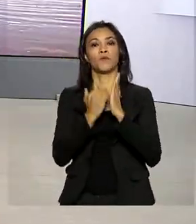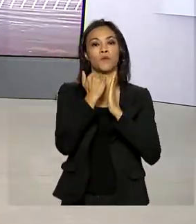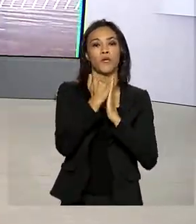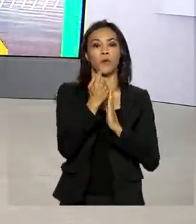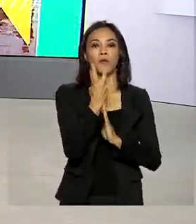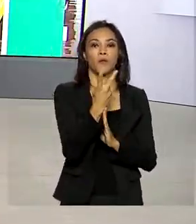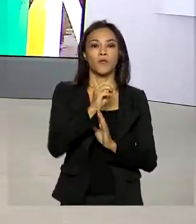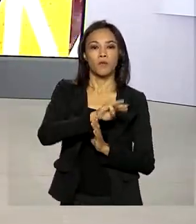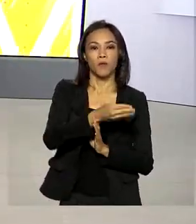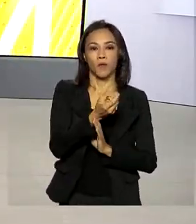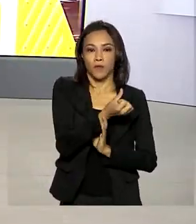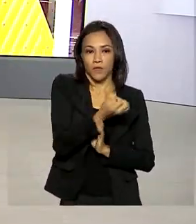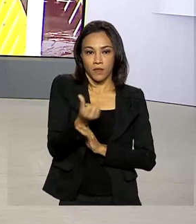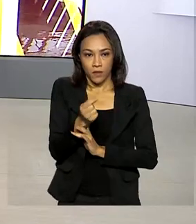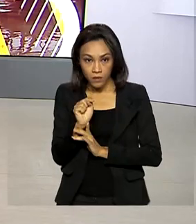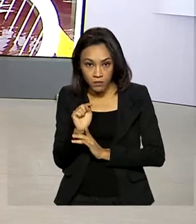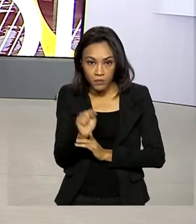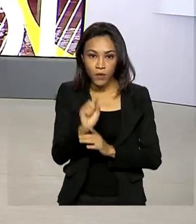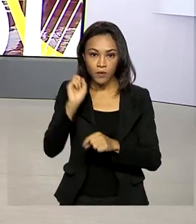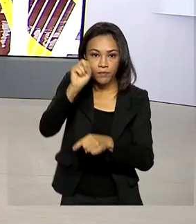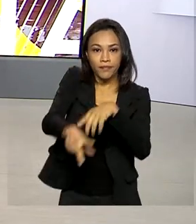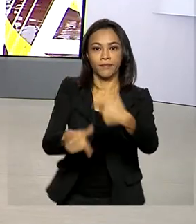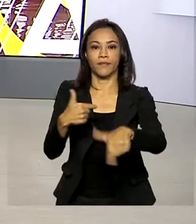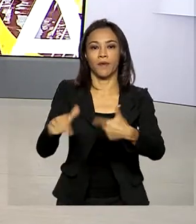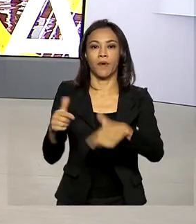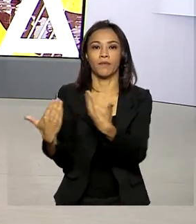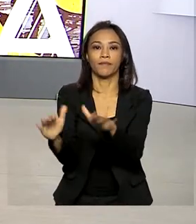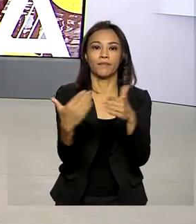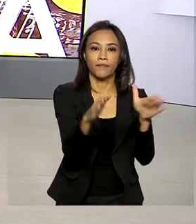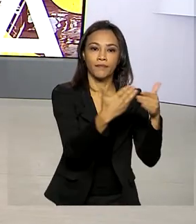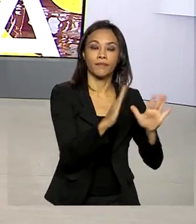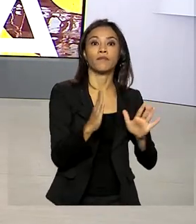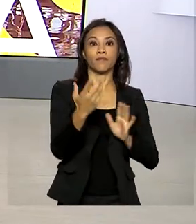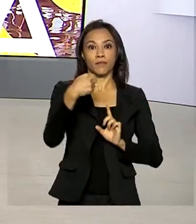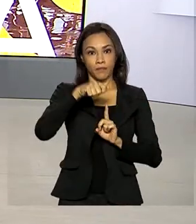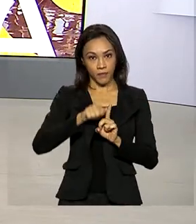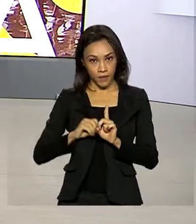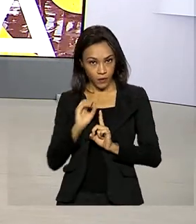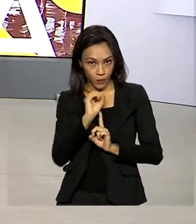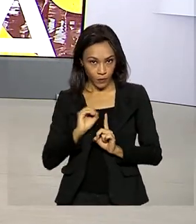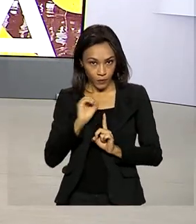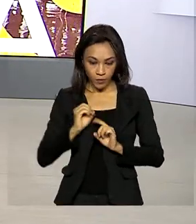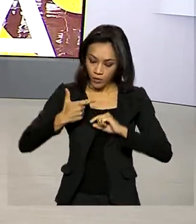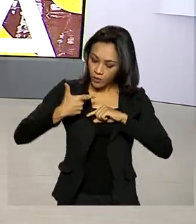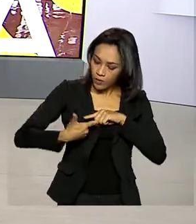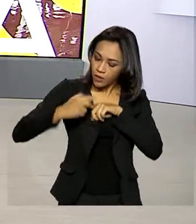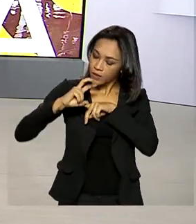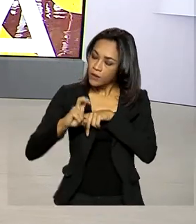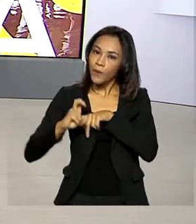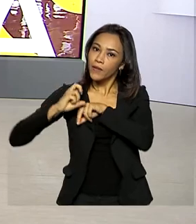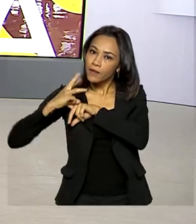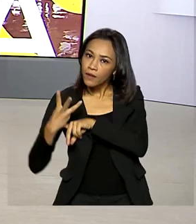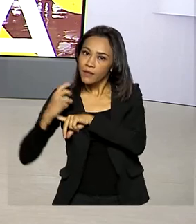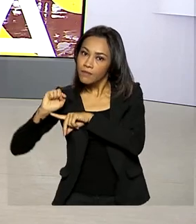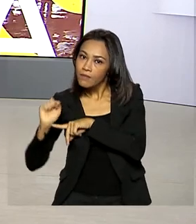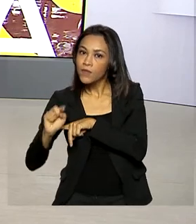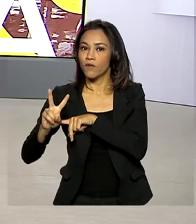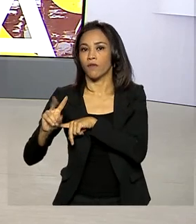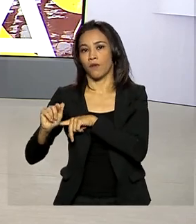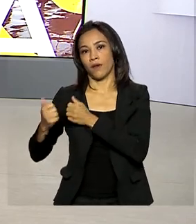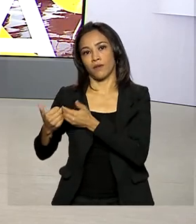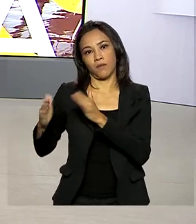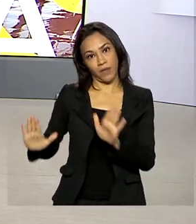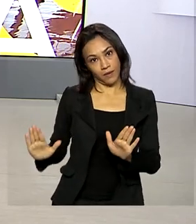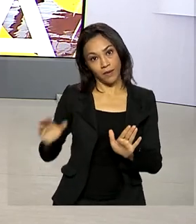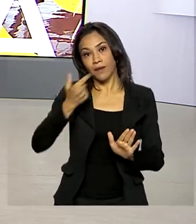milhões e 600 mil empregos criados. Só em outubro foram 253 mil vagas abertas.